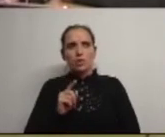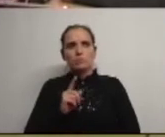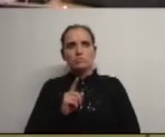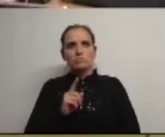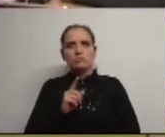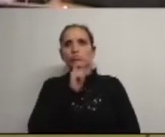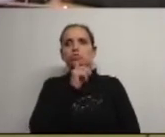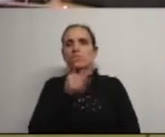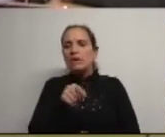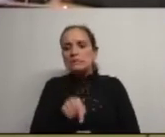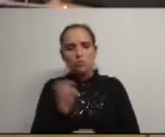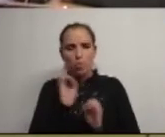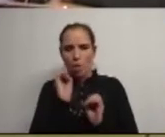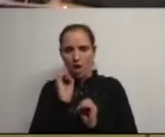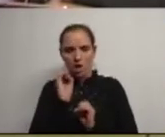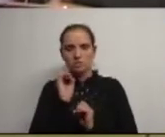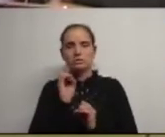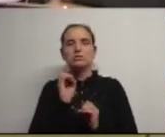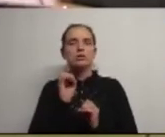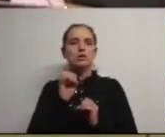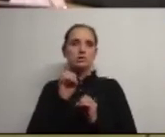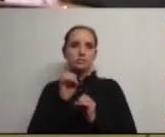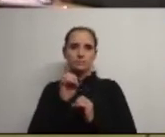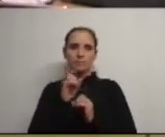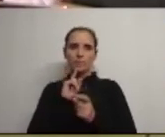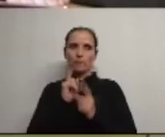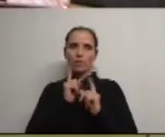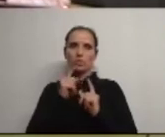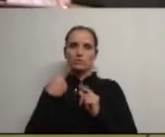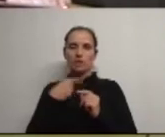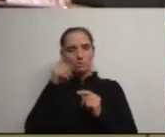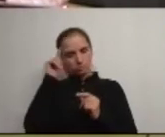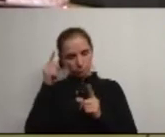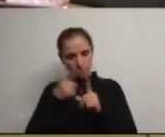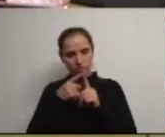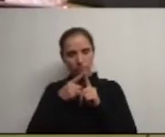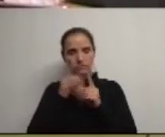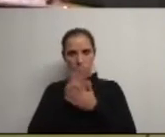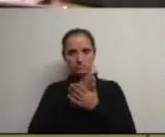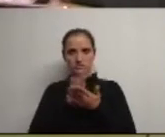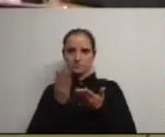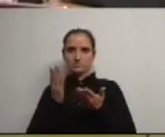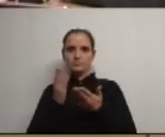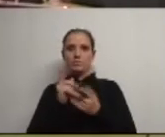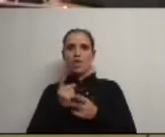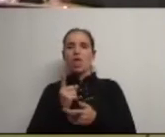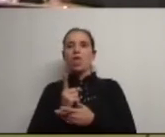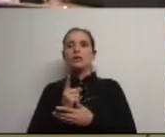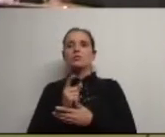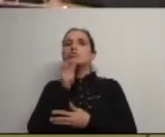hipótese em cima da mesa o que está o que está em causa basicamente é